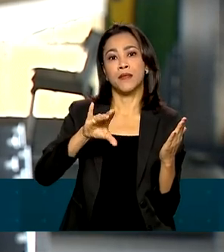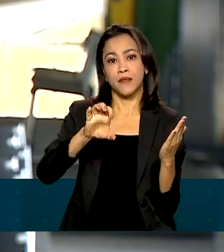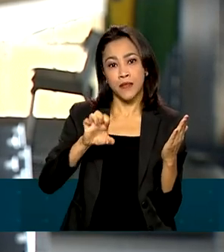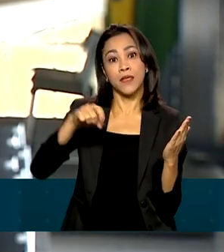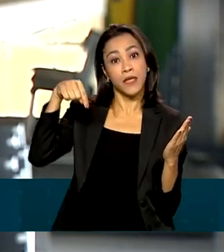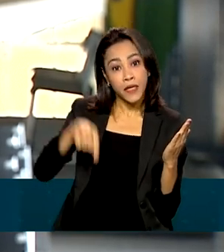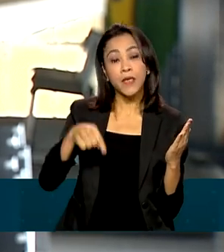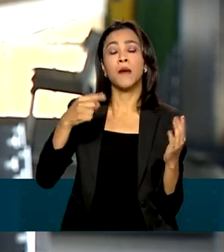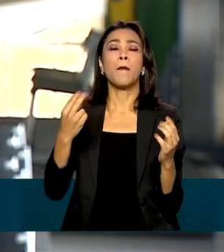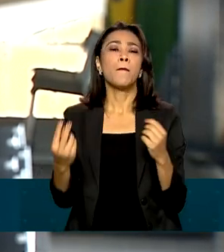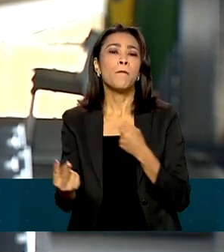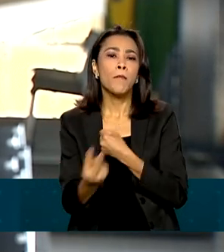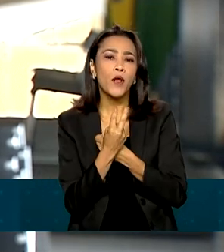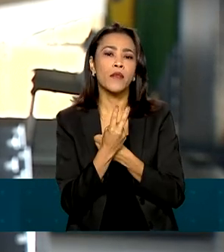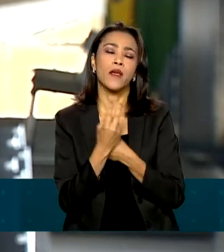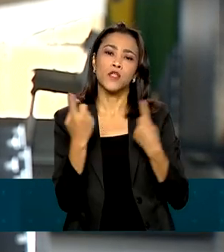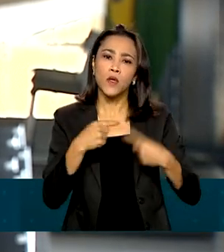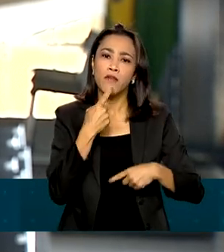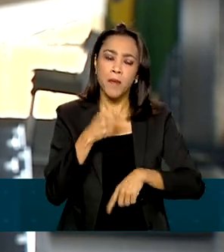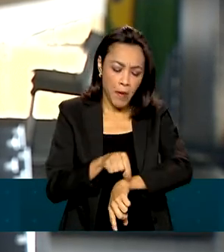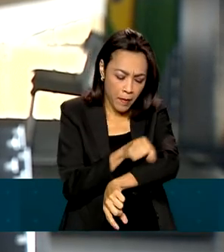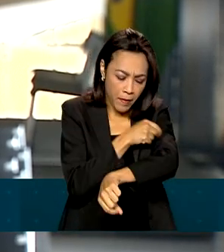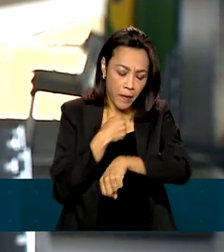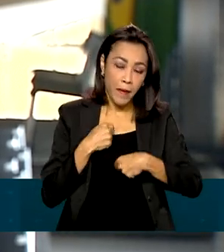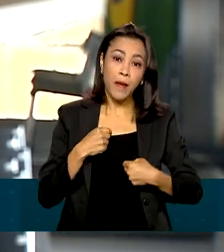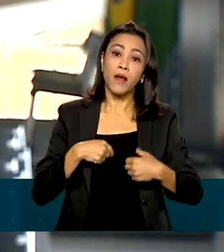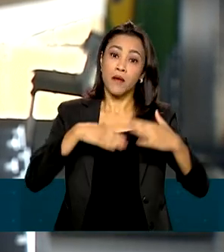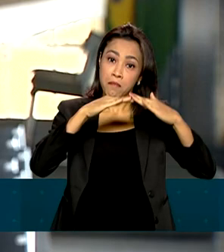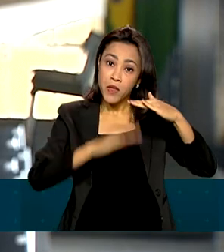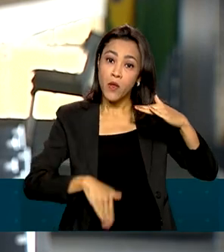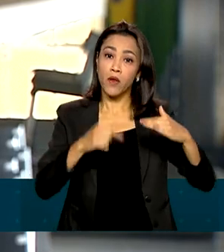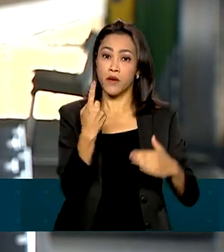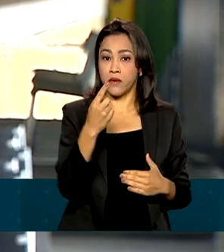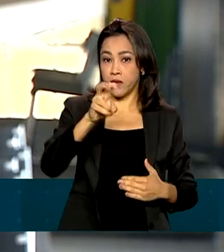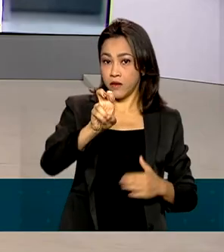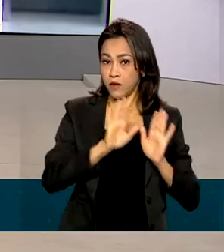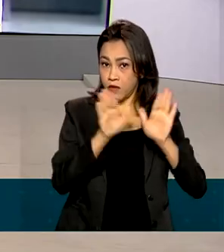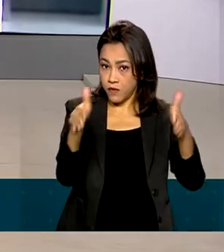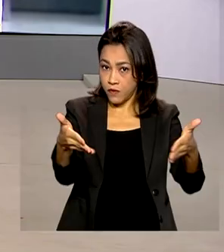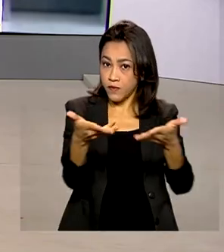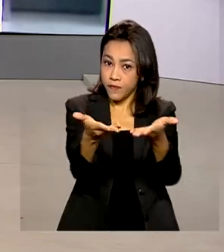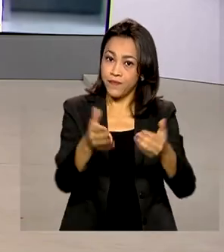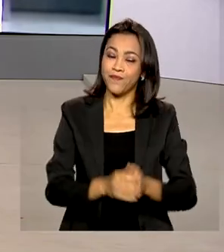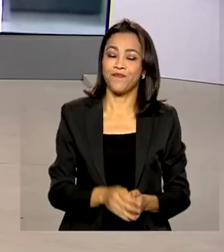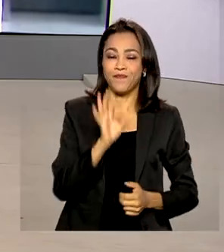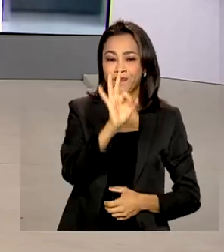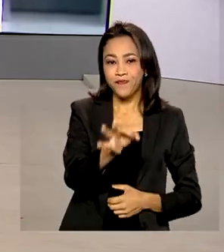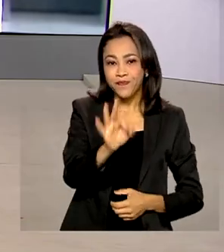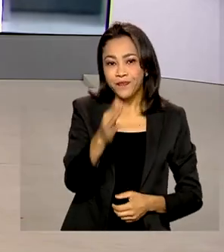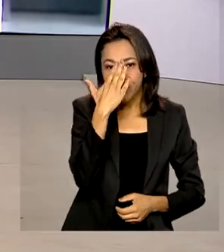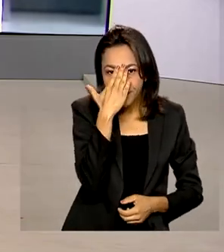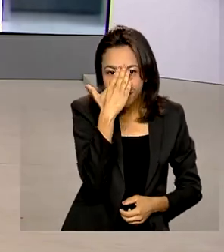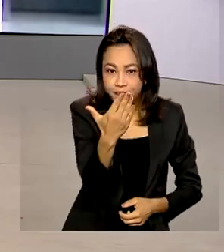sarampo. O foco da campanha são as crianças e adolescentes menores de 15 anos. Renata. Tá certo, Glauco. Obrigada pelas suas informações. Só isso.